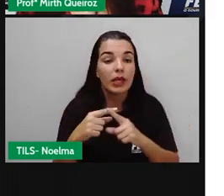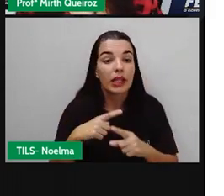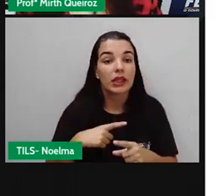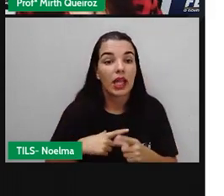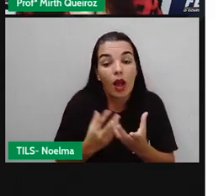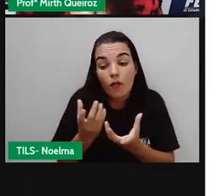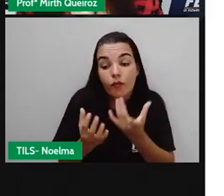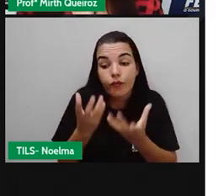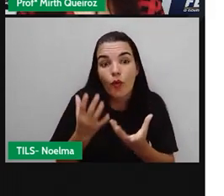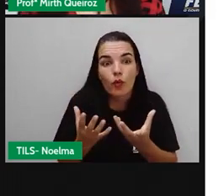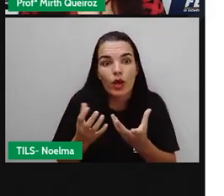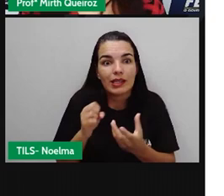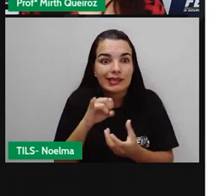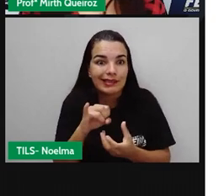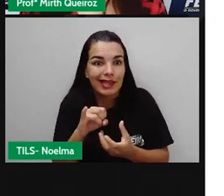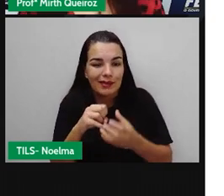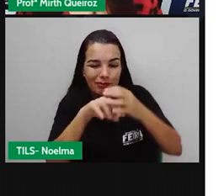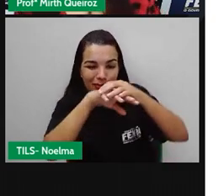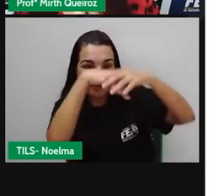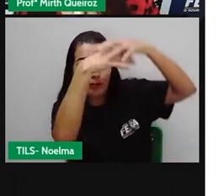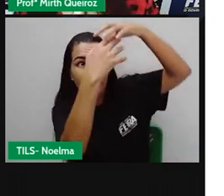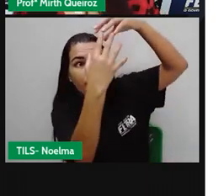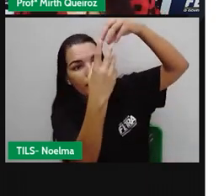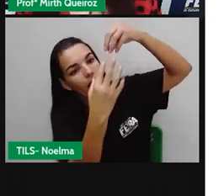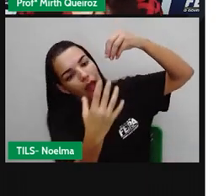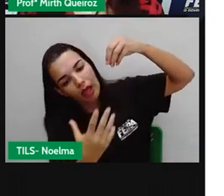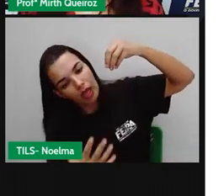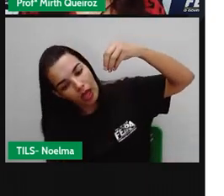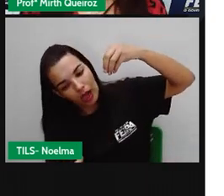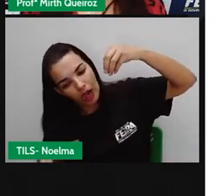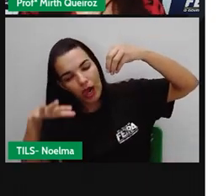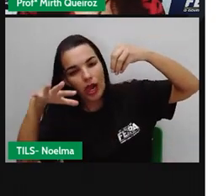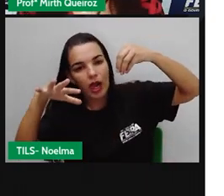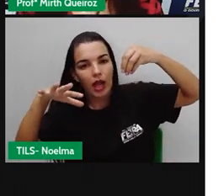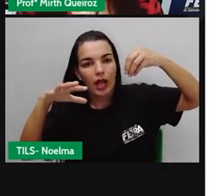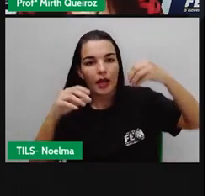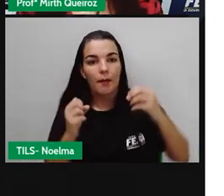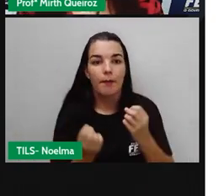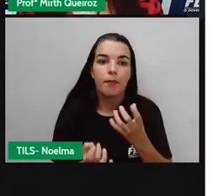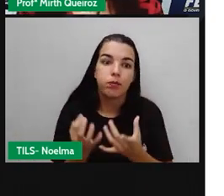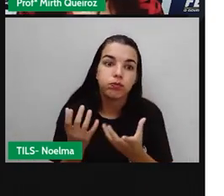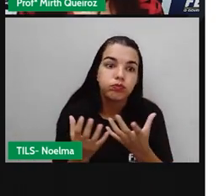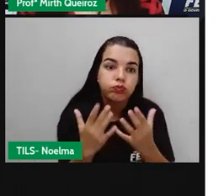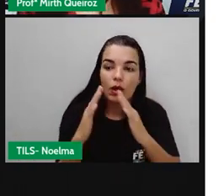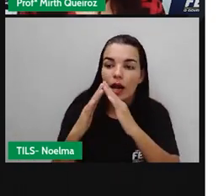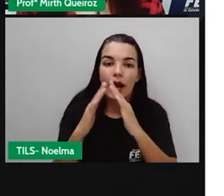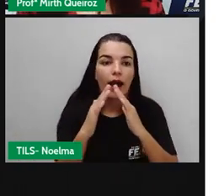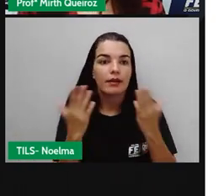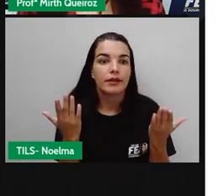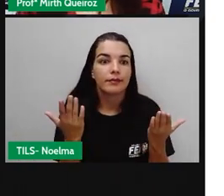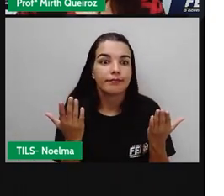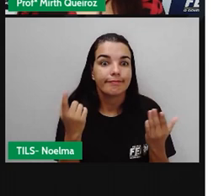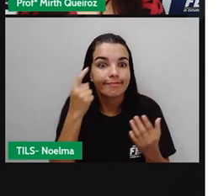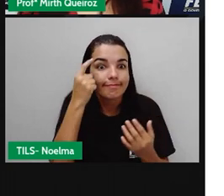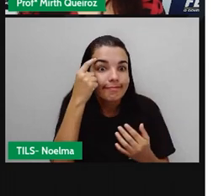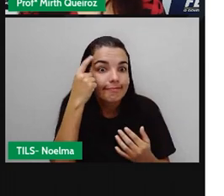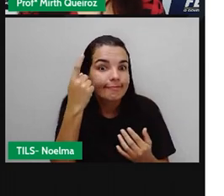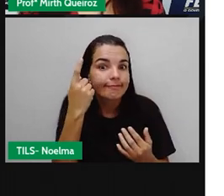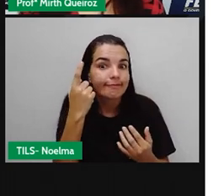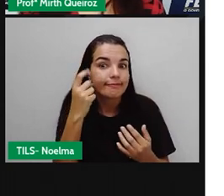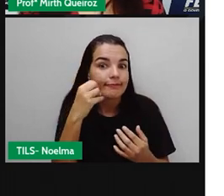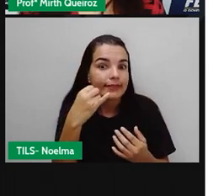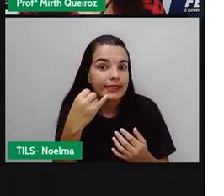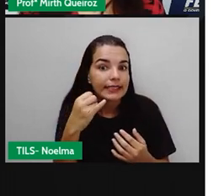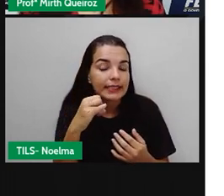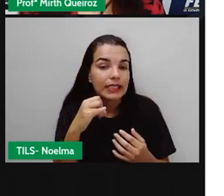E se ele cair aceso aí em uma residência, em uma floresta, em uma indústria, ele pode causar, pense aí, se um balão